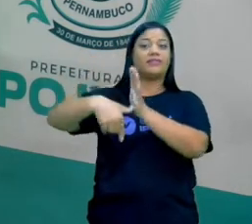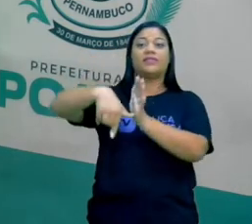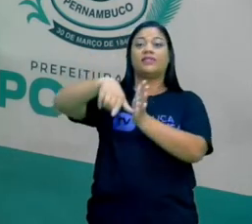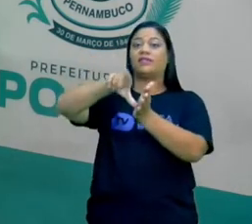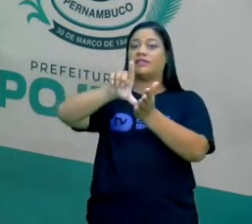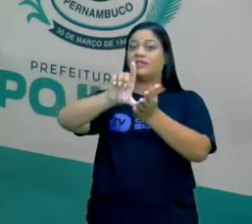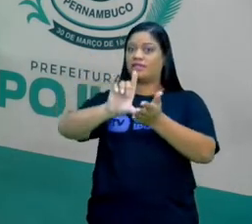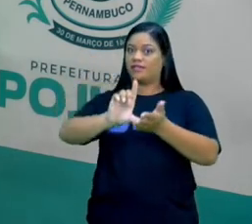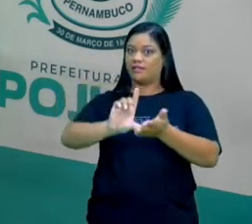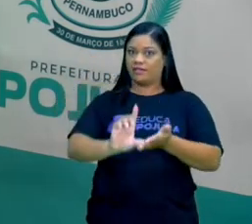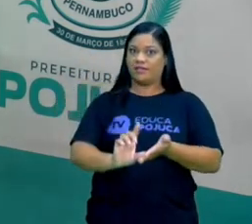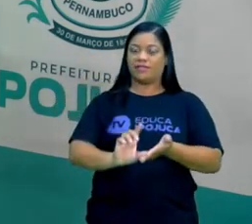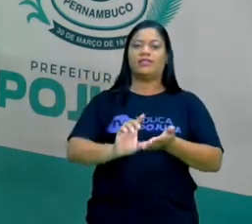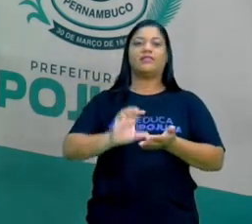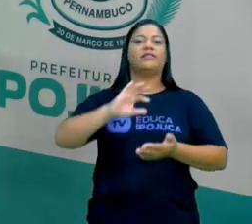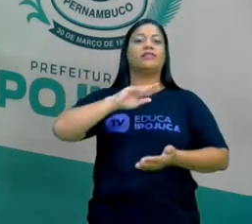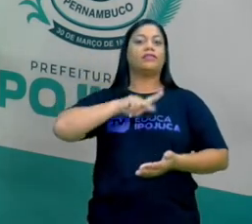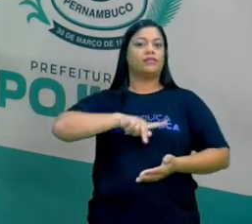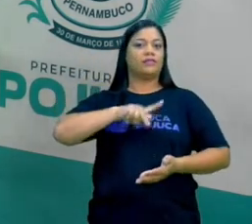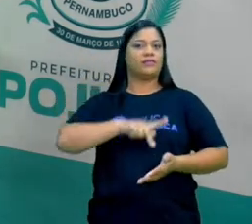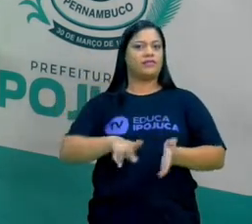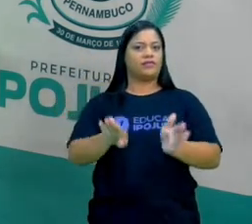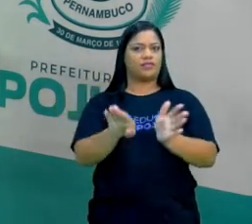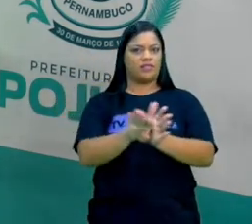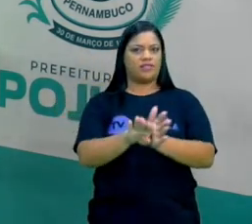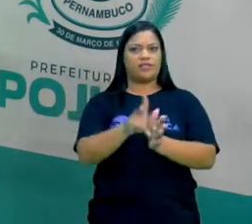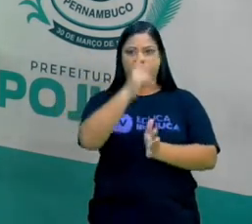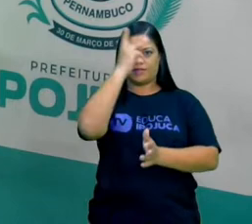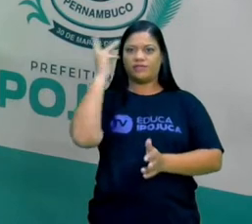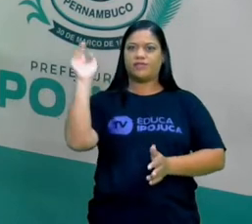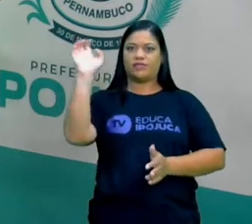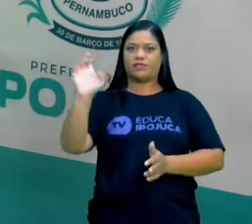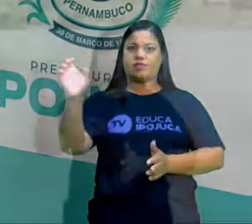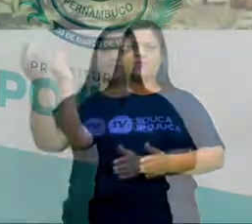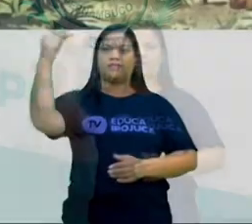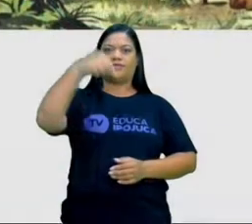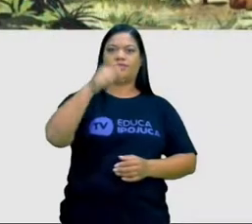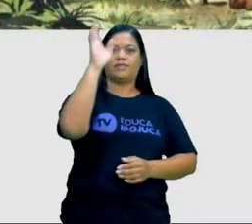portugueses chegarem. Antes das pessoas que vieram da Europa chegarem.